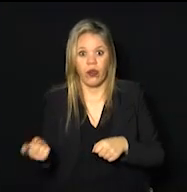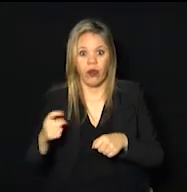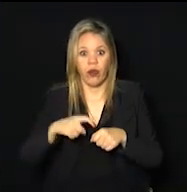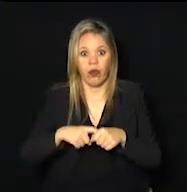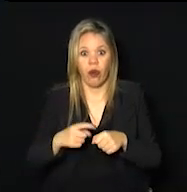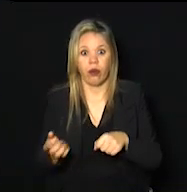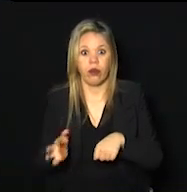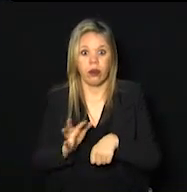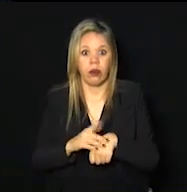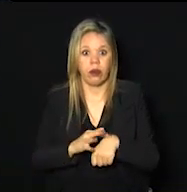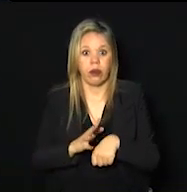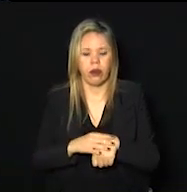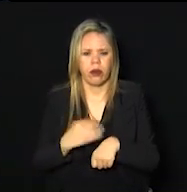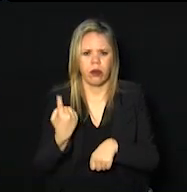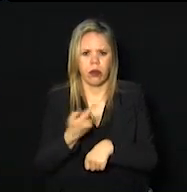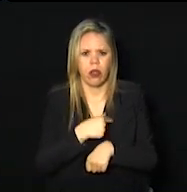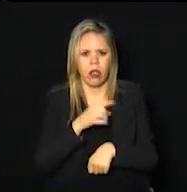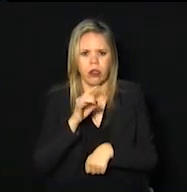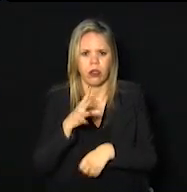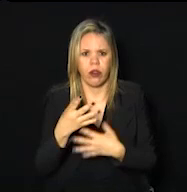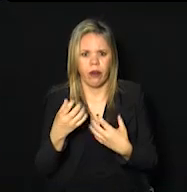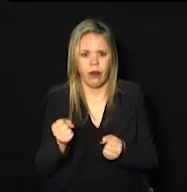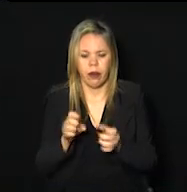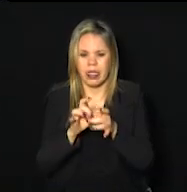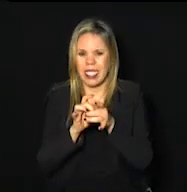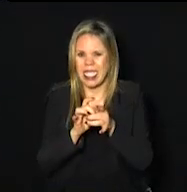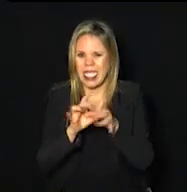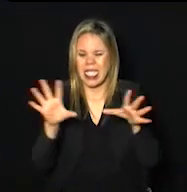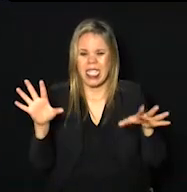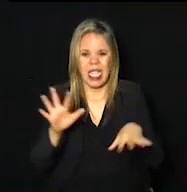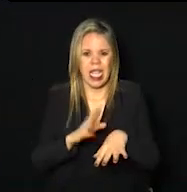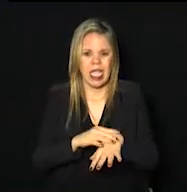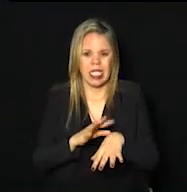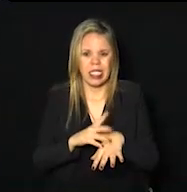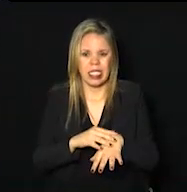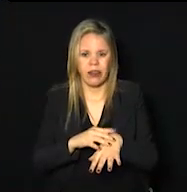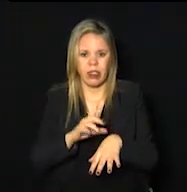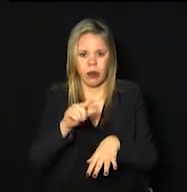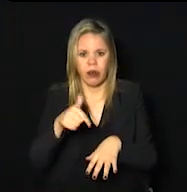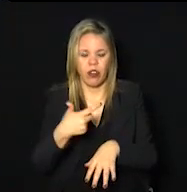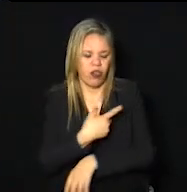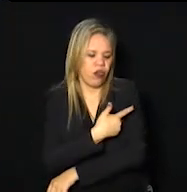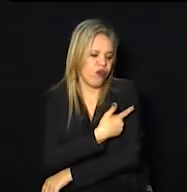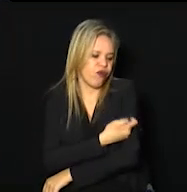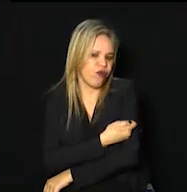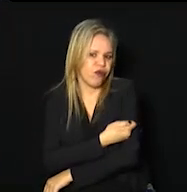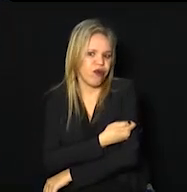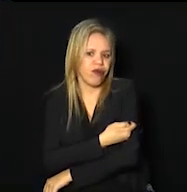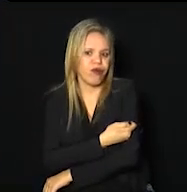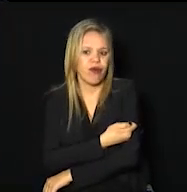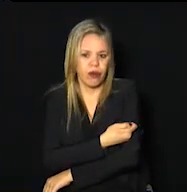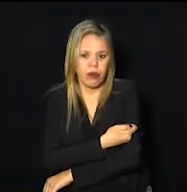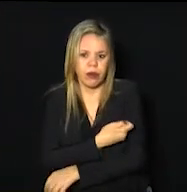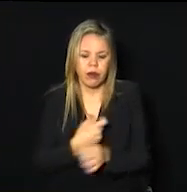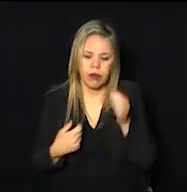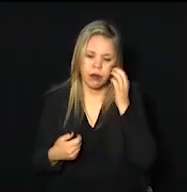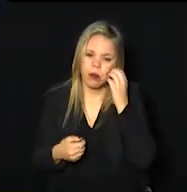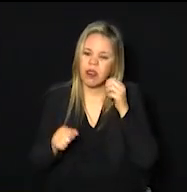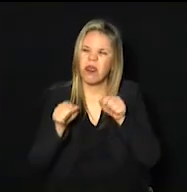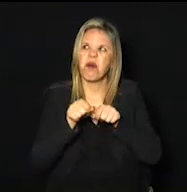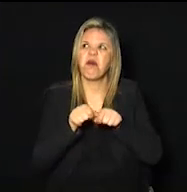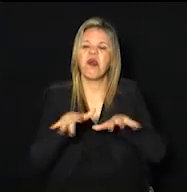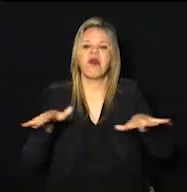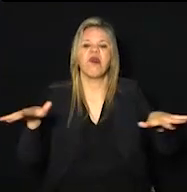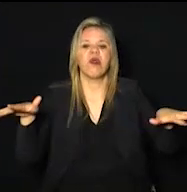doença. Nós só vamos estar livres dessa doença quando a vacina estiver disseminada.